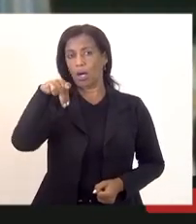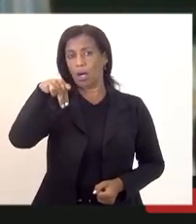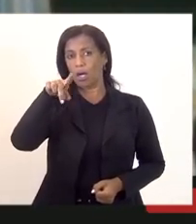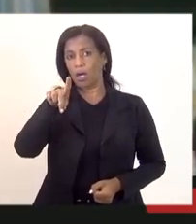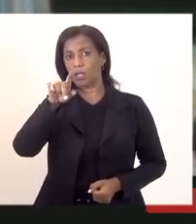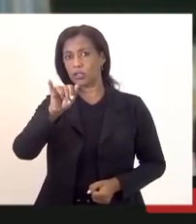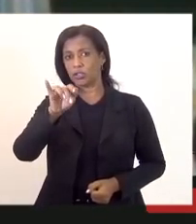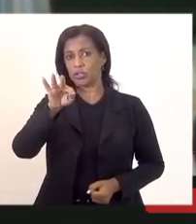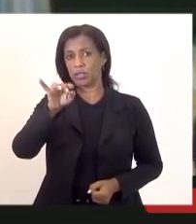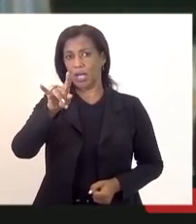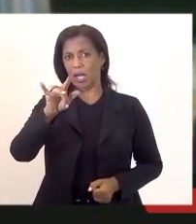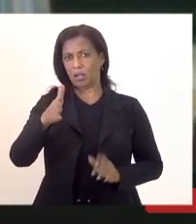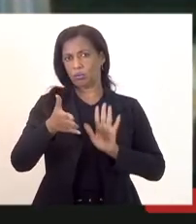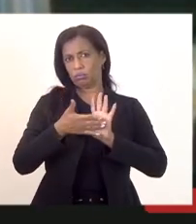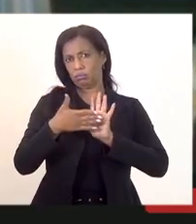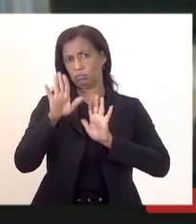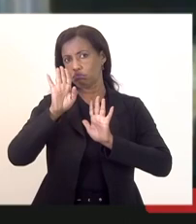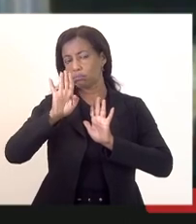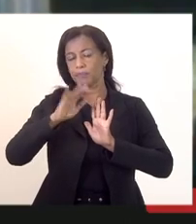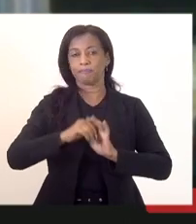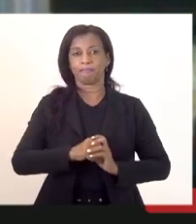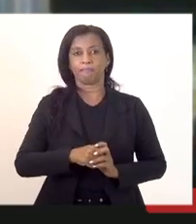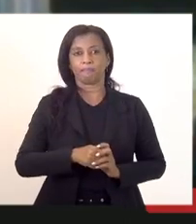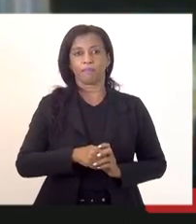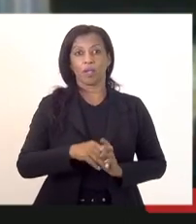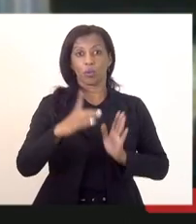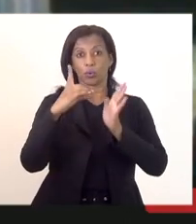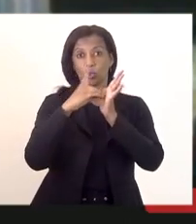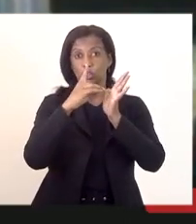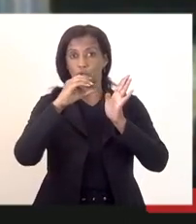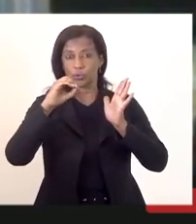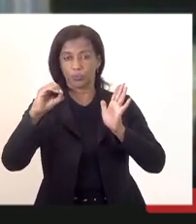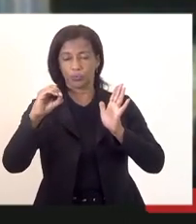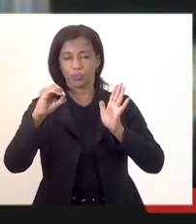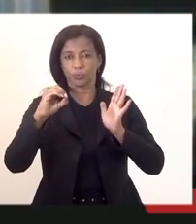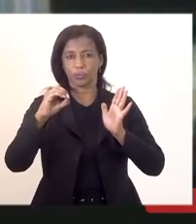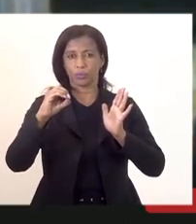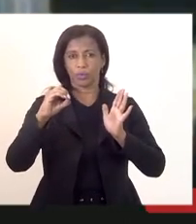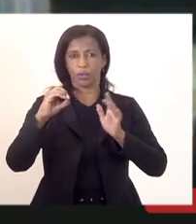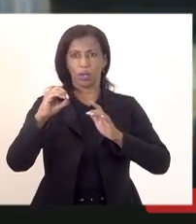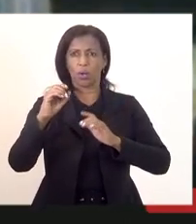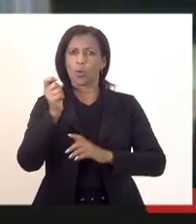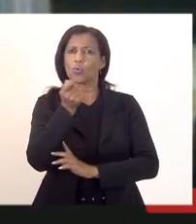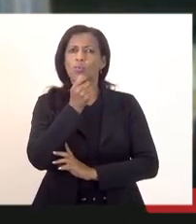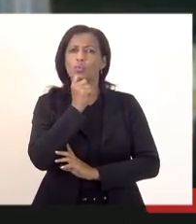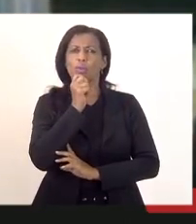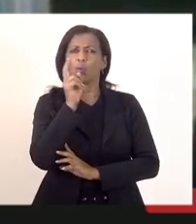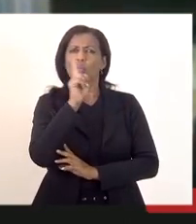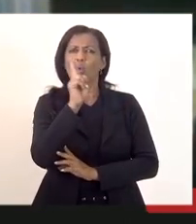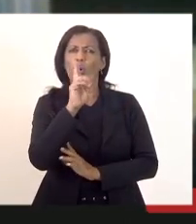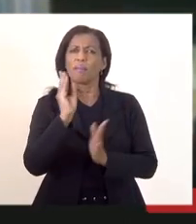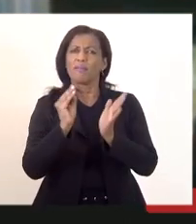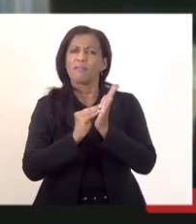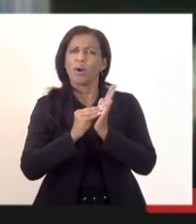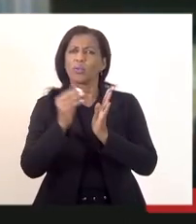no diário oficial da época não aparece o nome de 11 candidatos